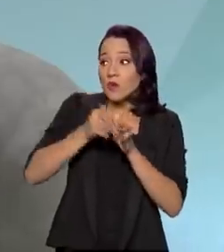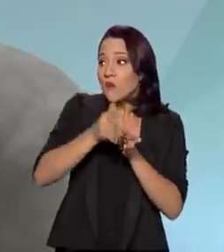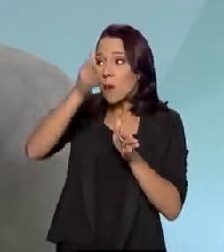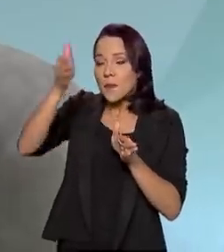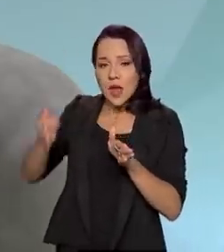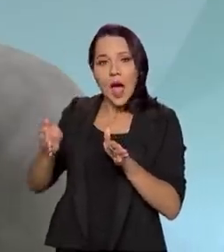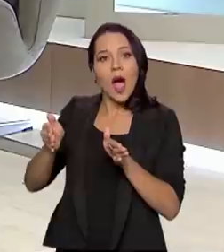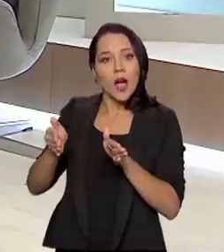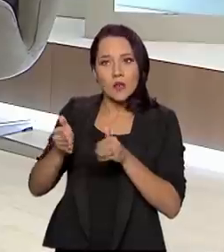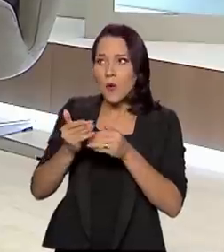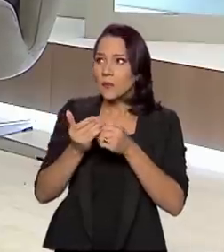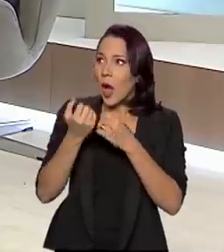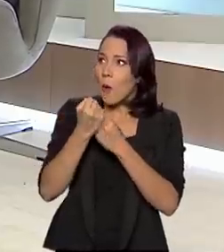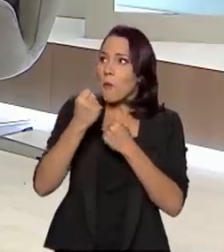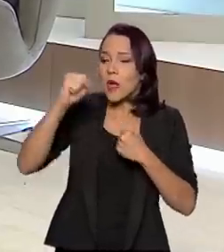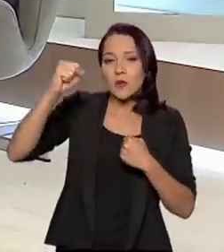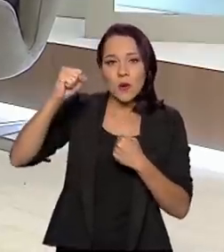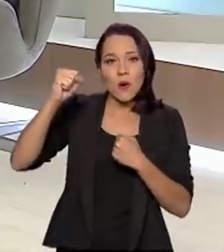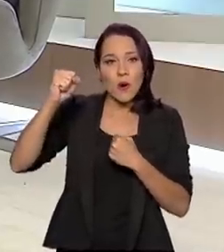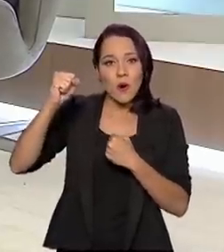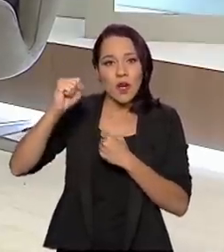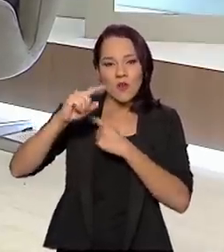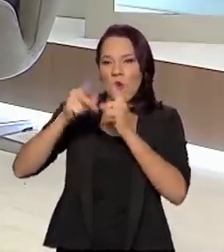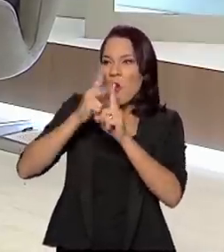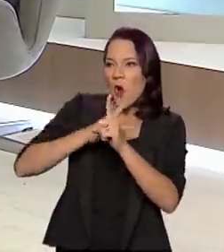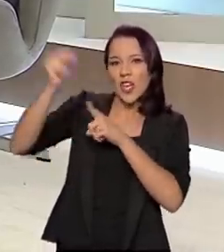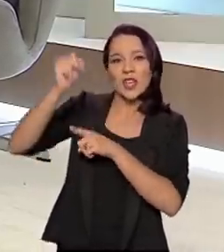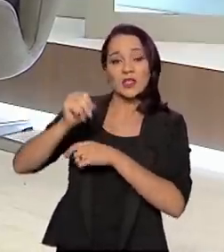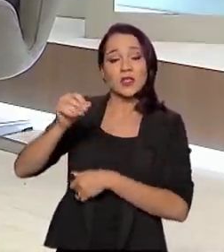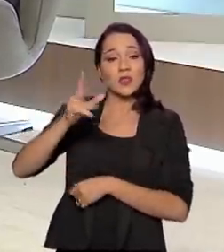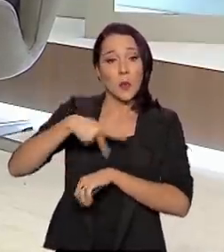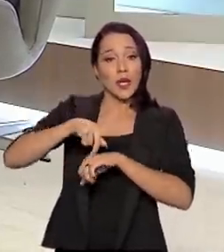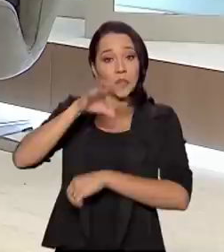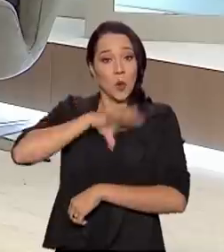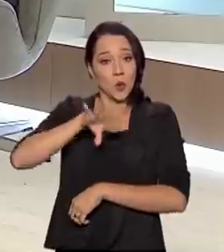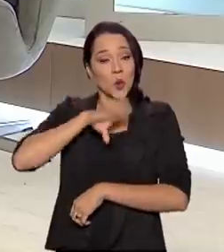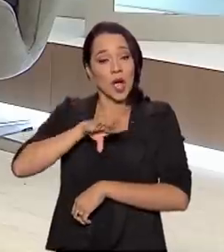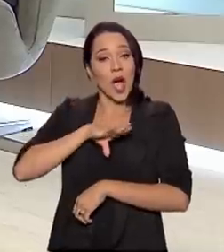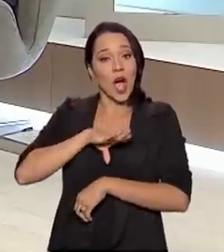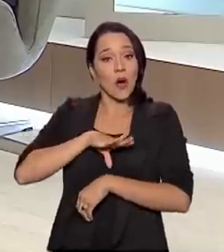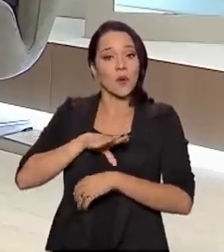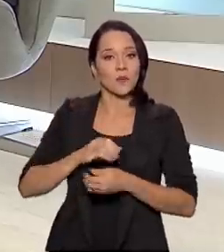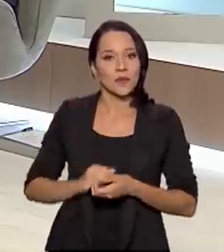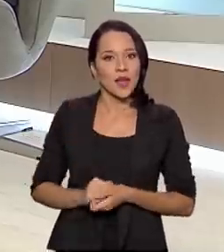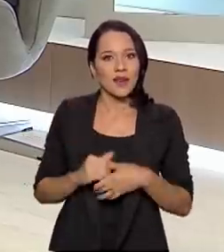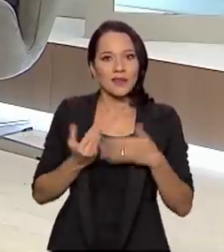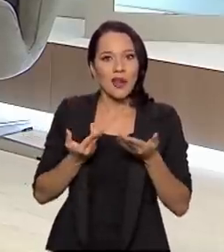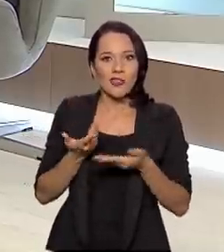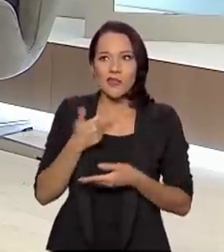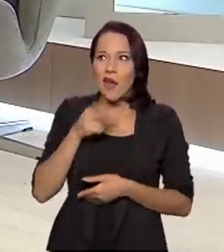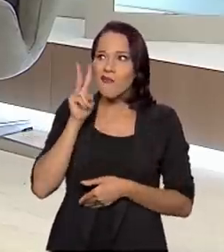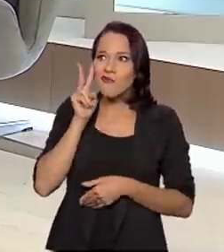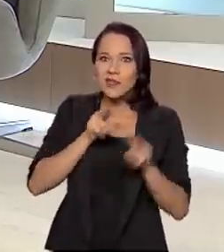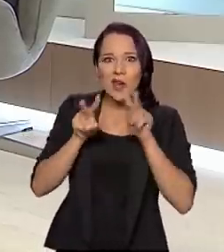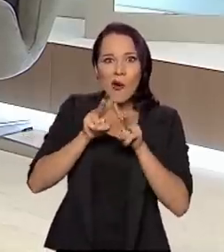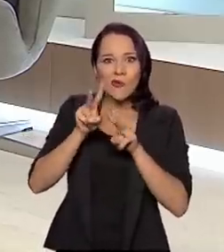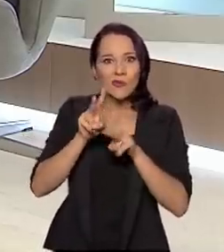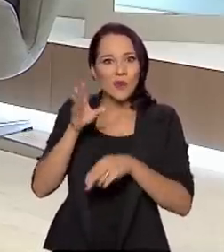posteriormente, com conquistas dos portugueses e determinações dos portugueses. A visão do português,